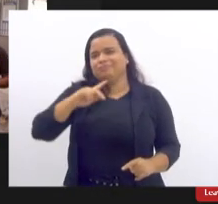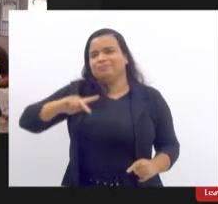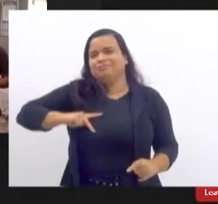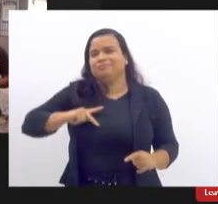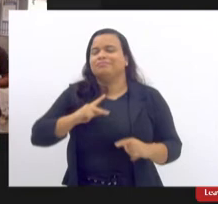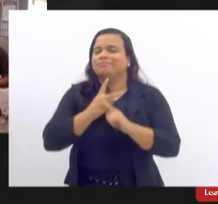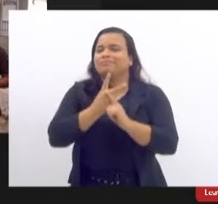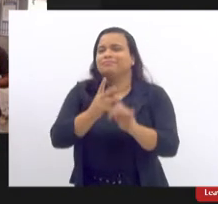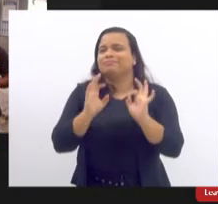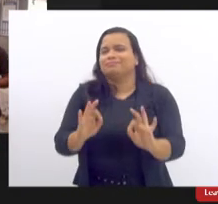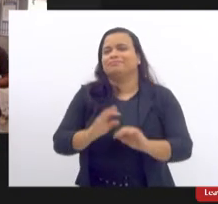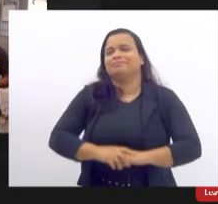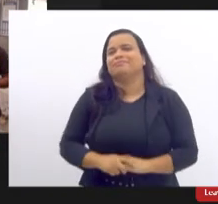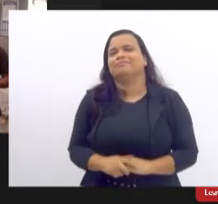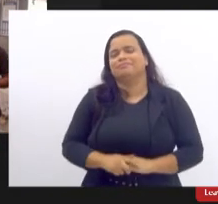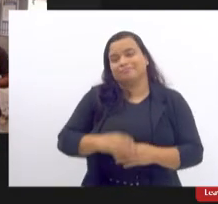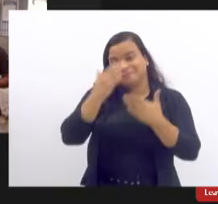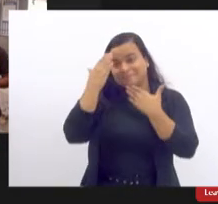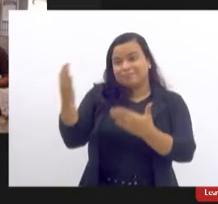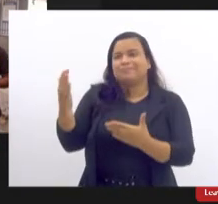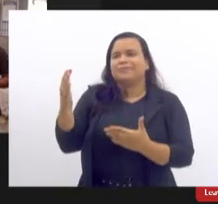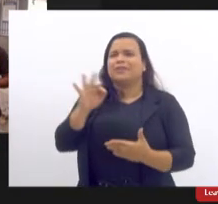antes da doutora Flávia responder